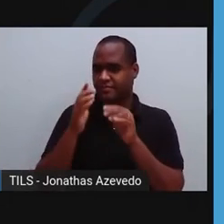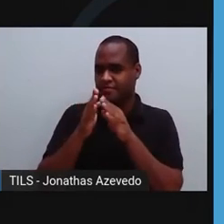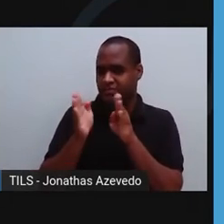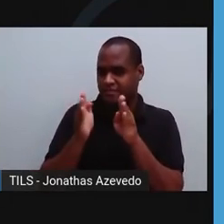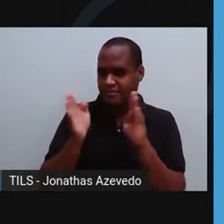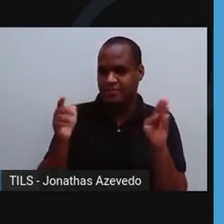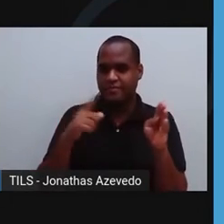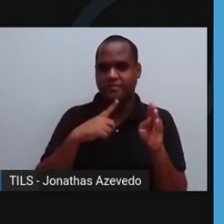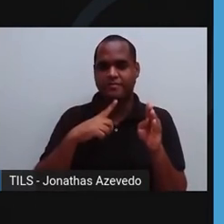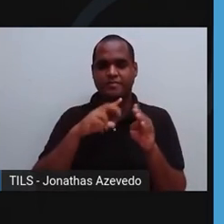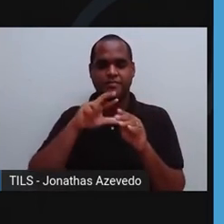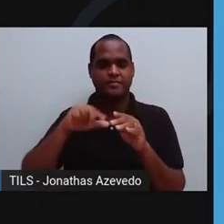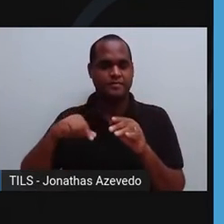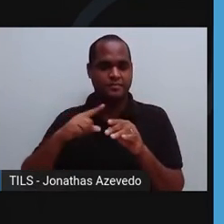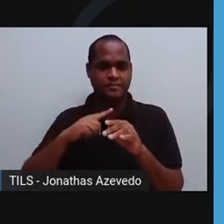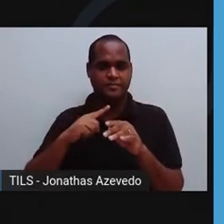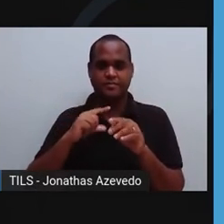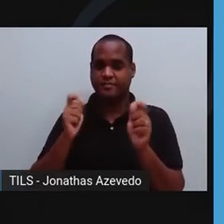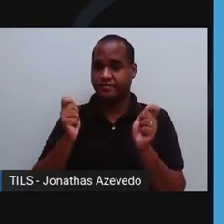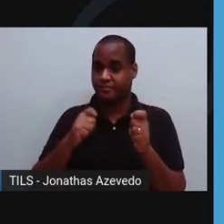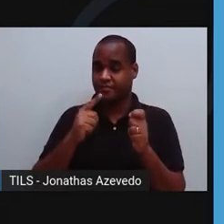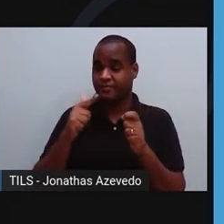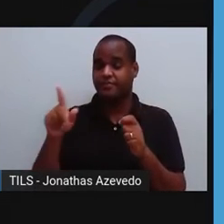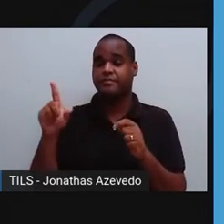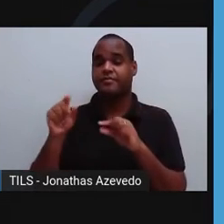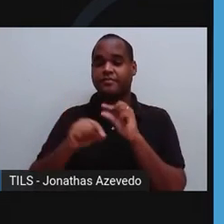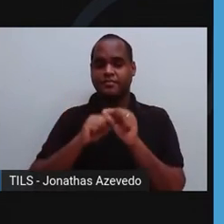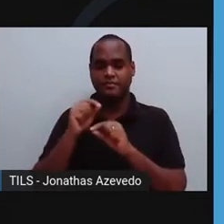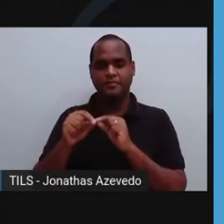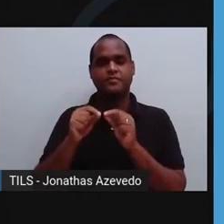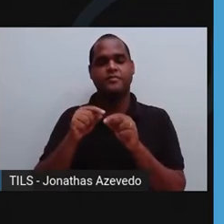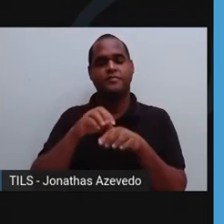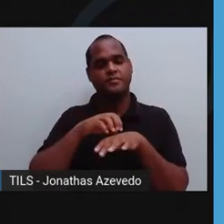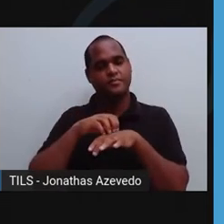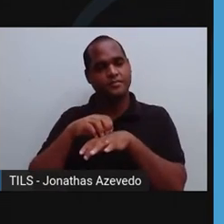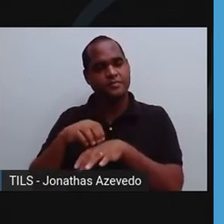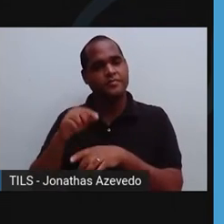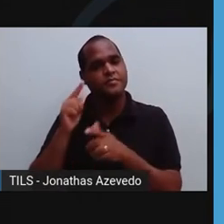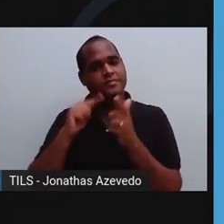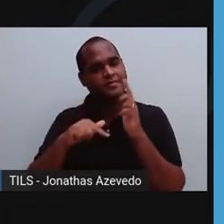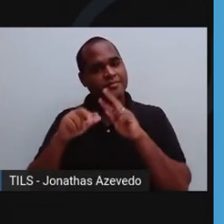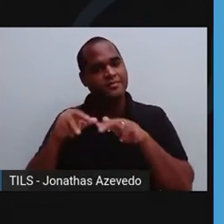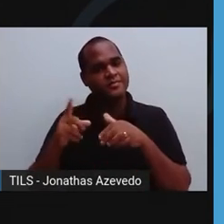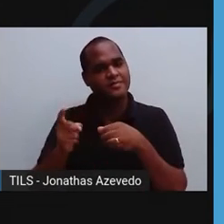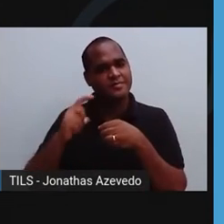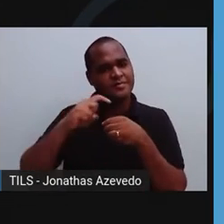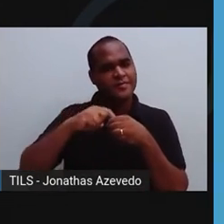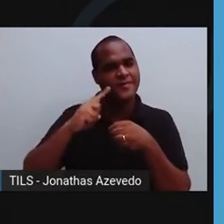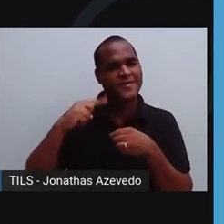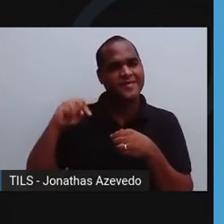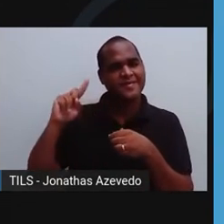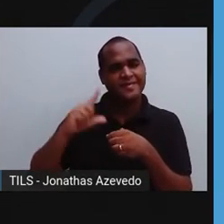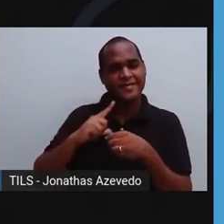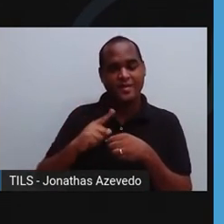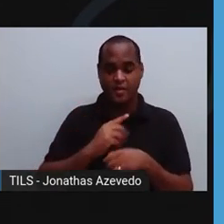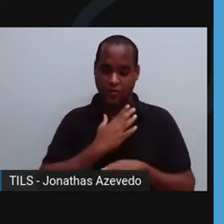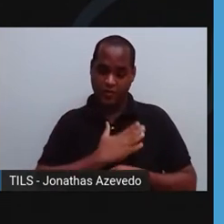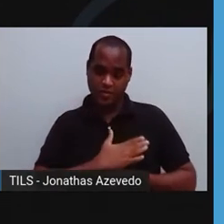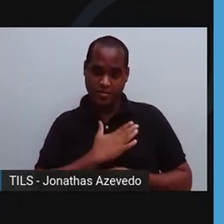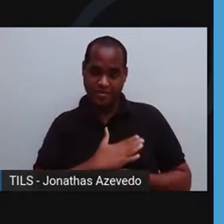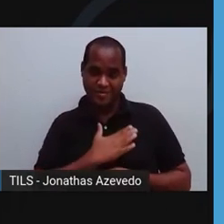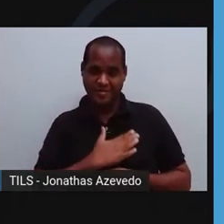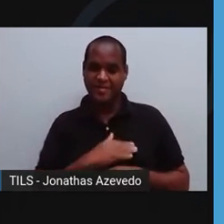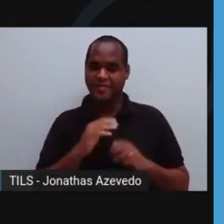moléculas maiores. E aí elas vão sendo encaminhadas, logicamente, de volta lá para o coração, para ser